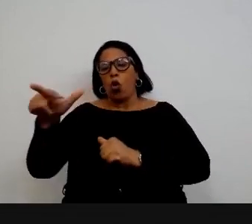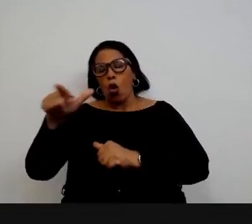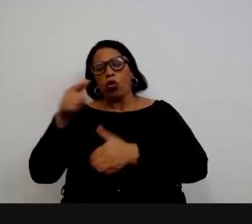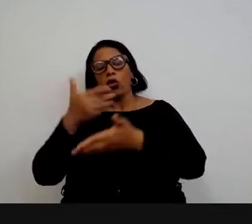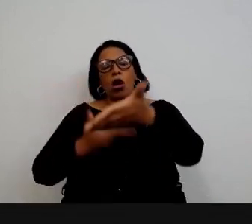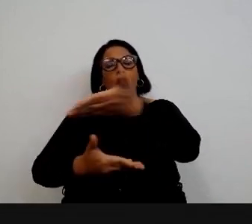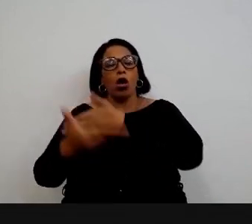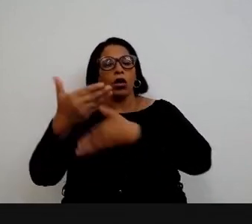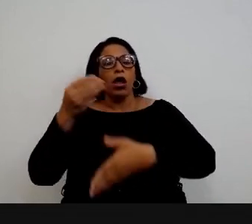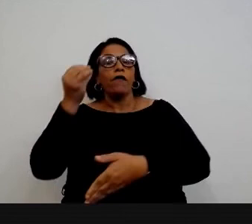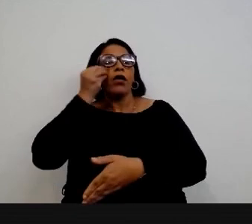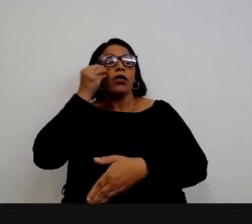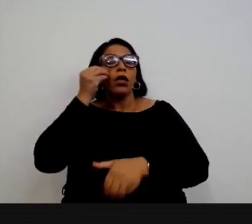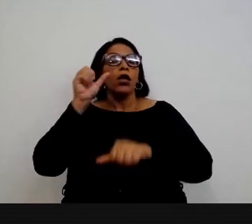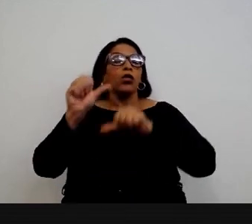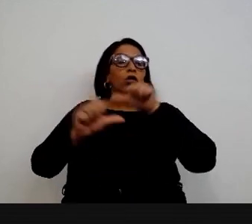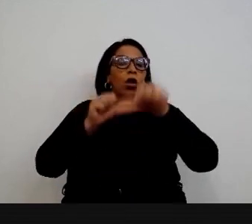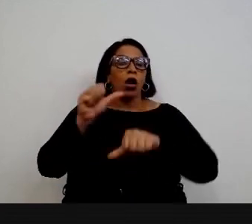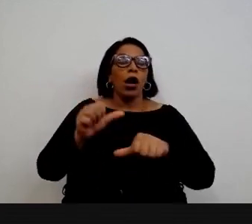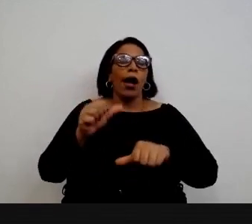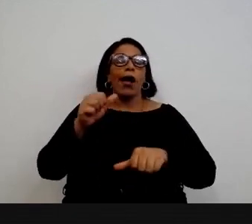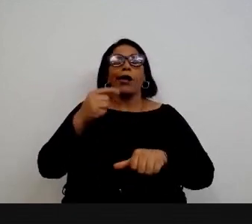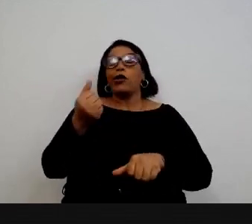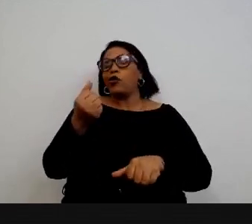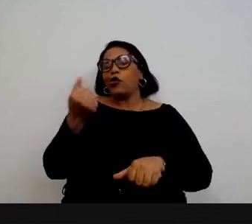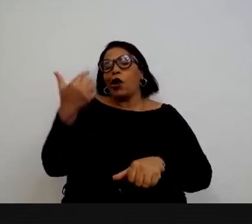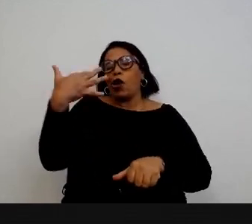consegue fazer essa troca com um pouco onerosa